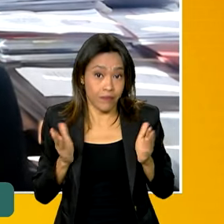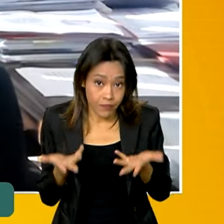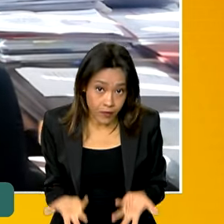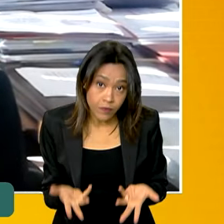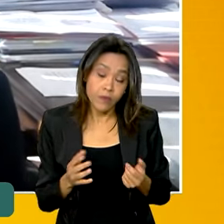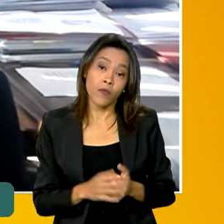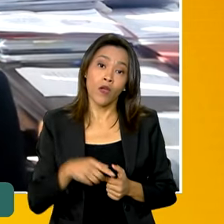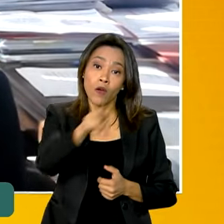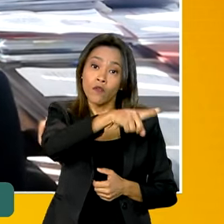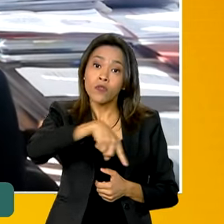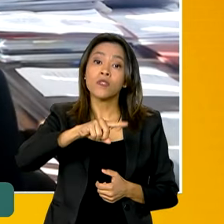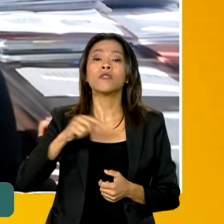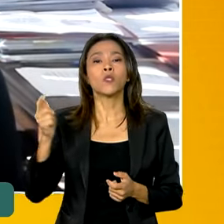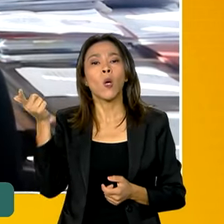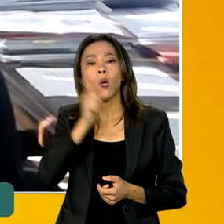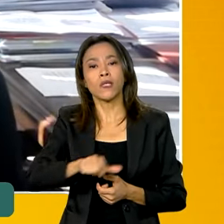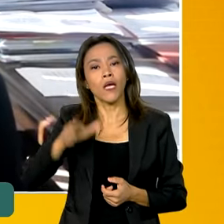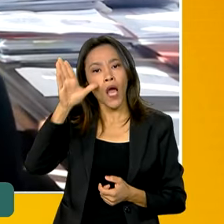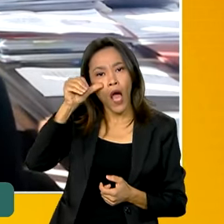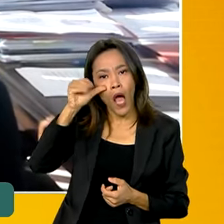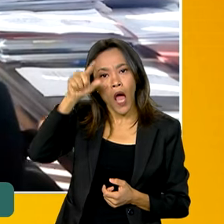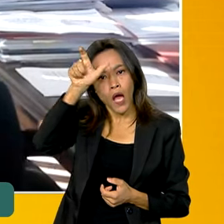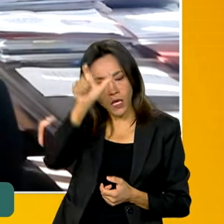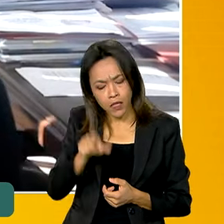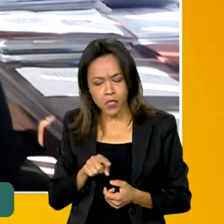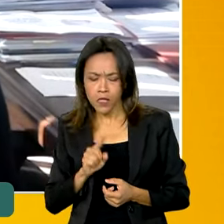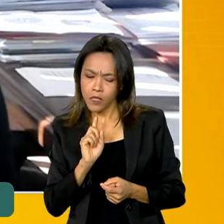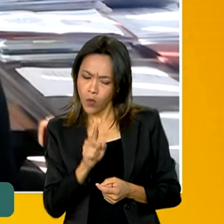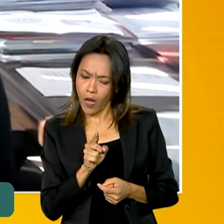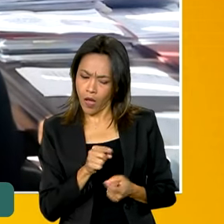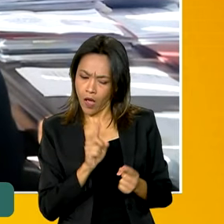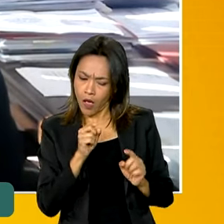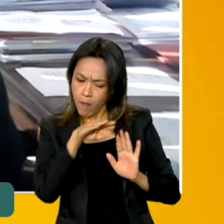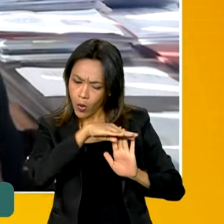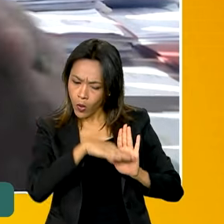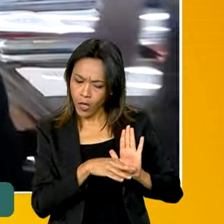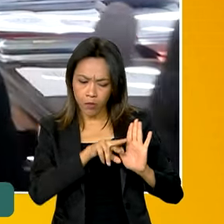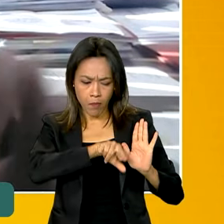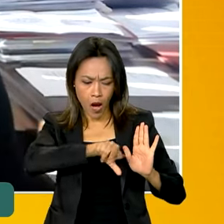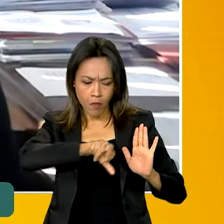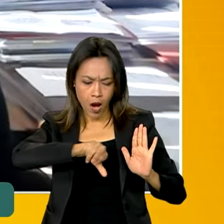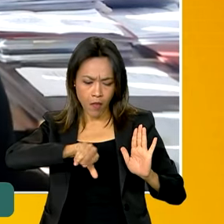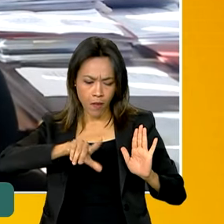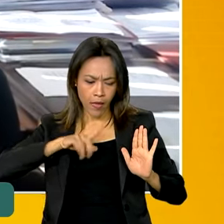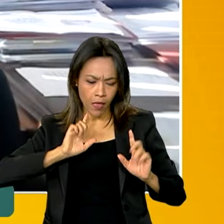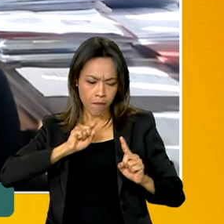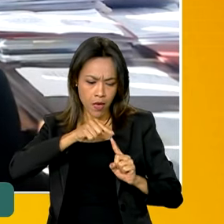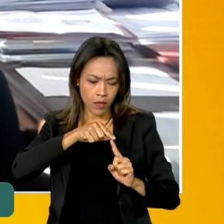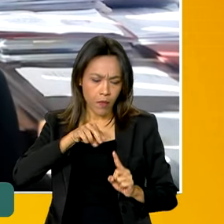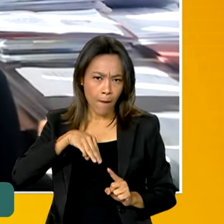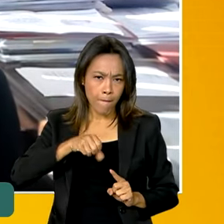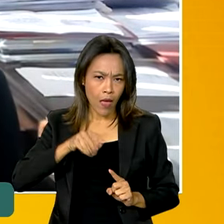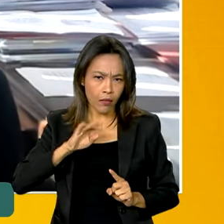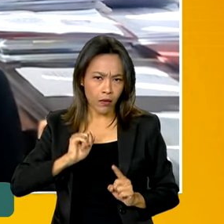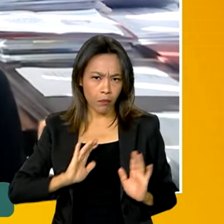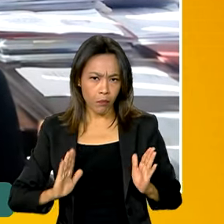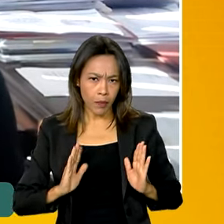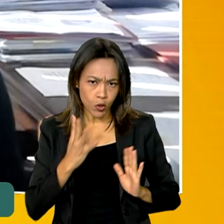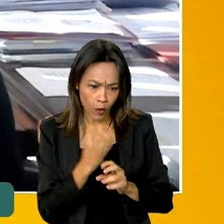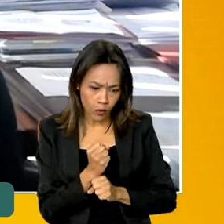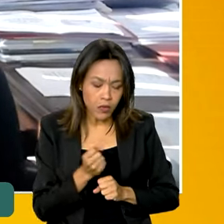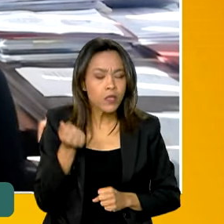nós vamos poder acompanhar se aqueles programas do governo que têm metas para quatro anos estão sendo